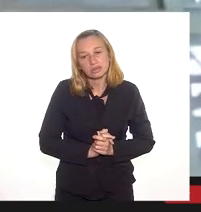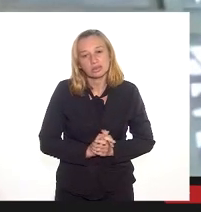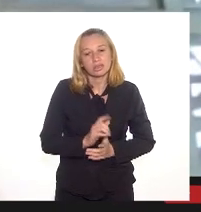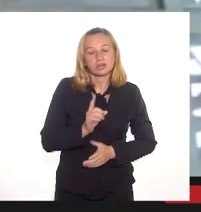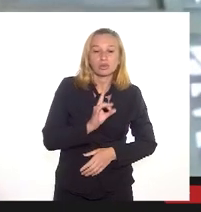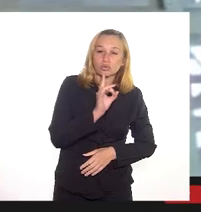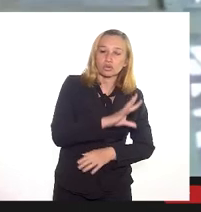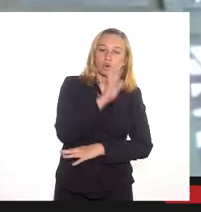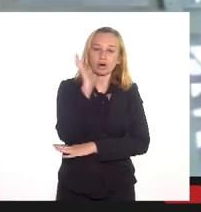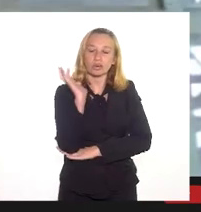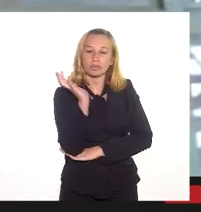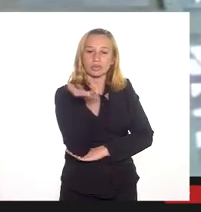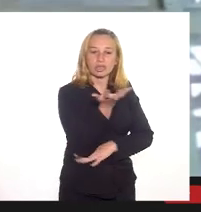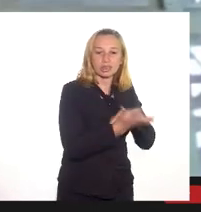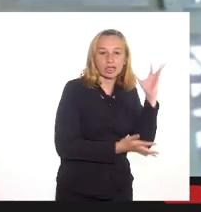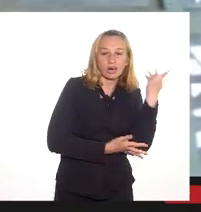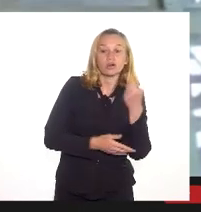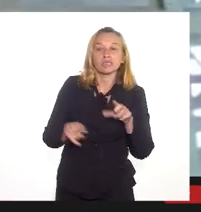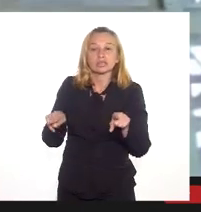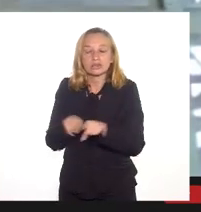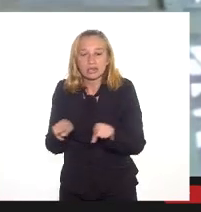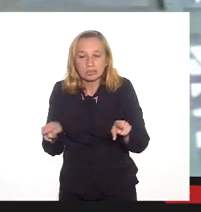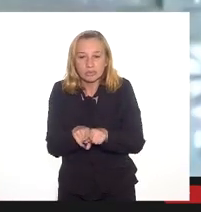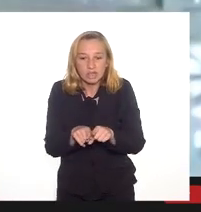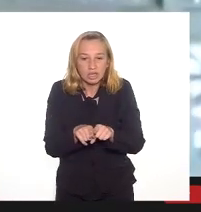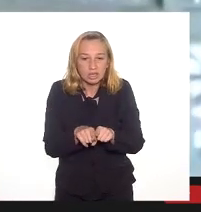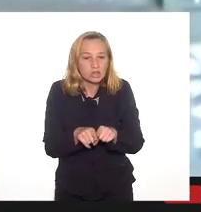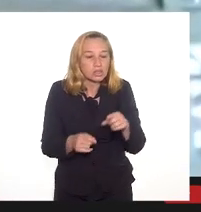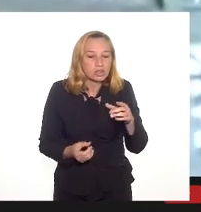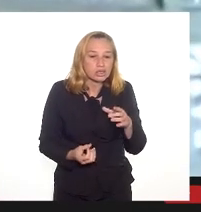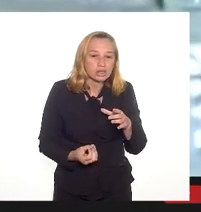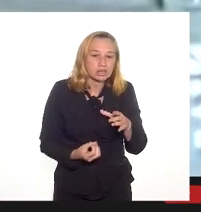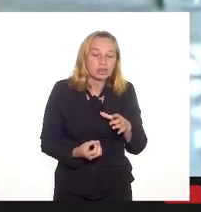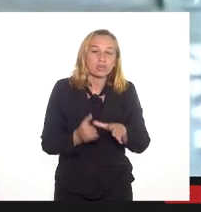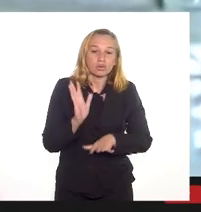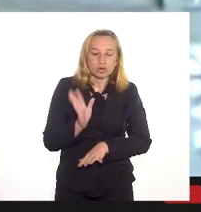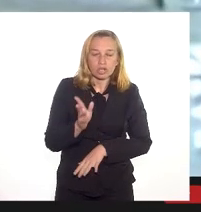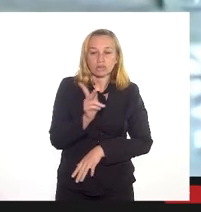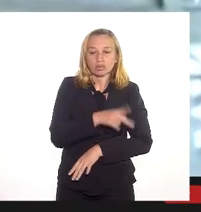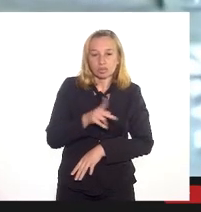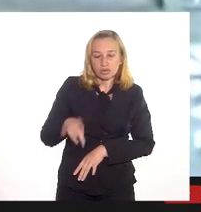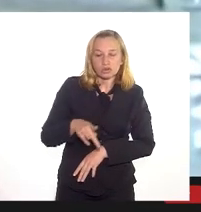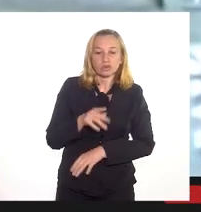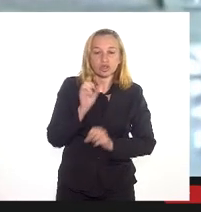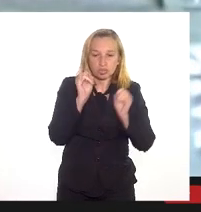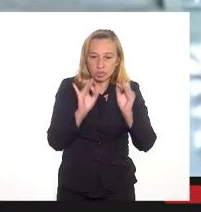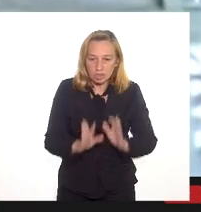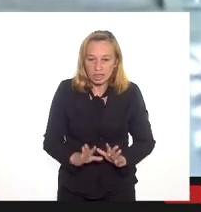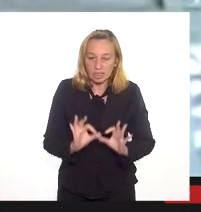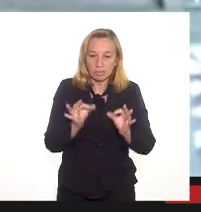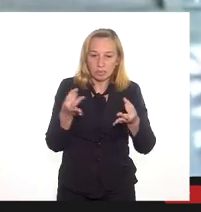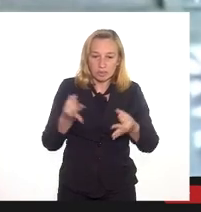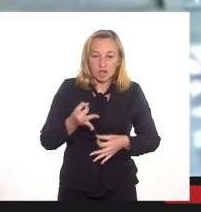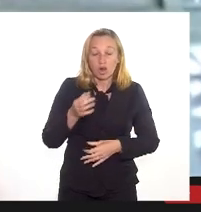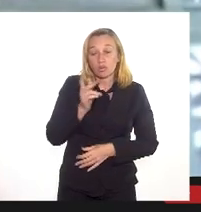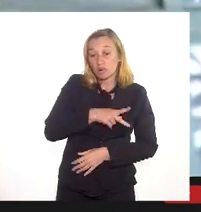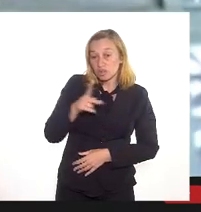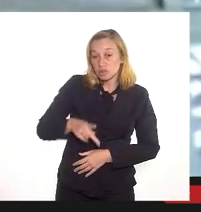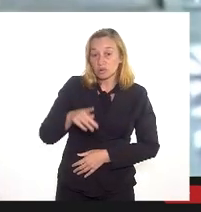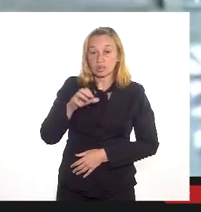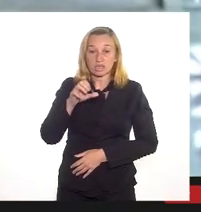ambientais, mas também, como os professores já explicaram brilhantemente, aliás, professor Sebastião,